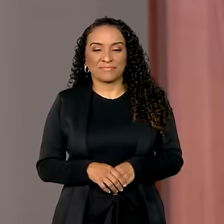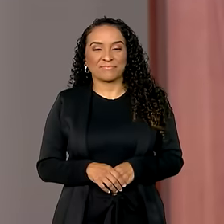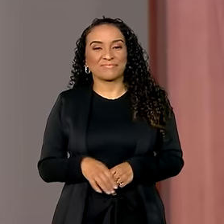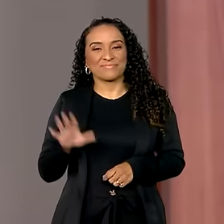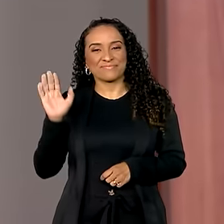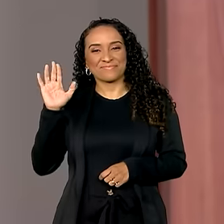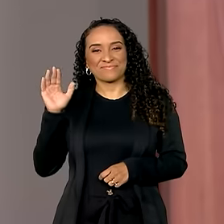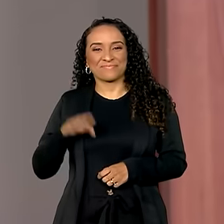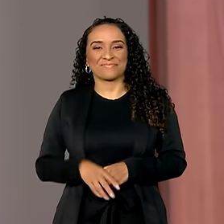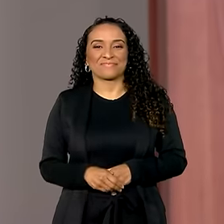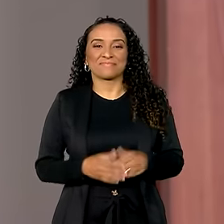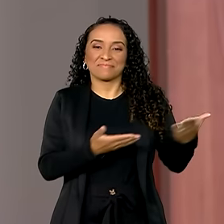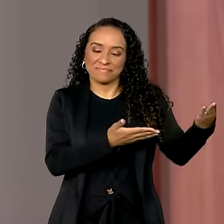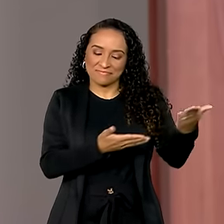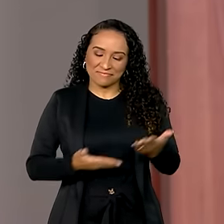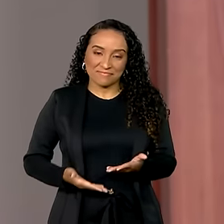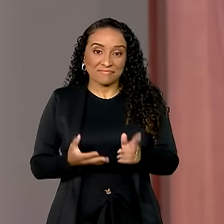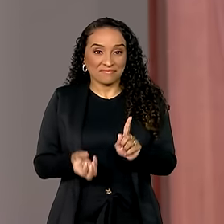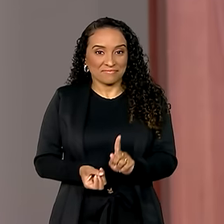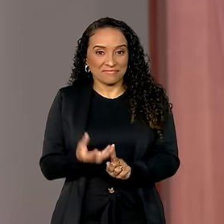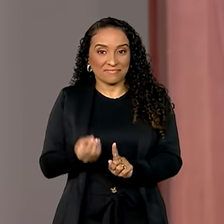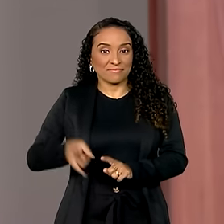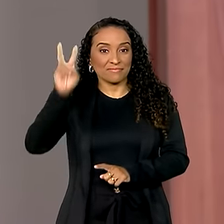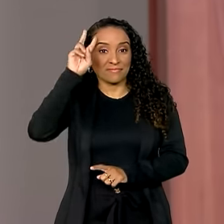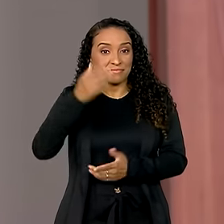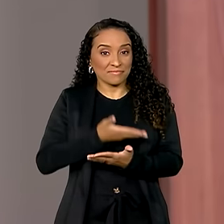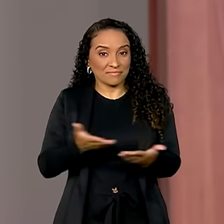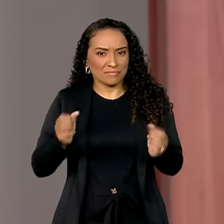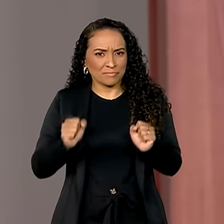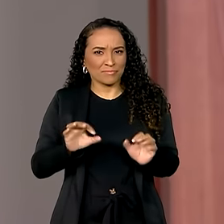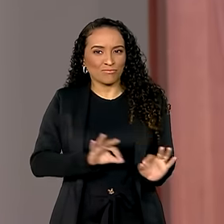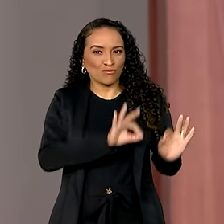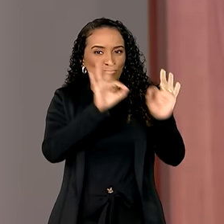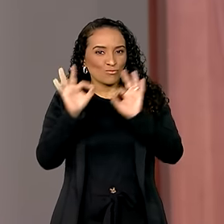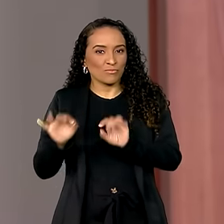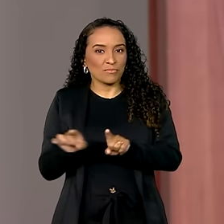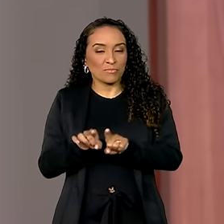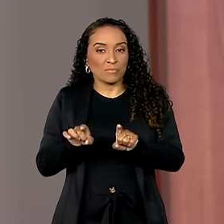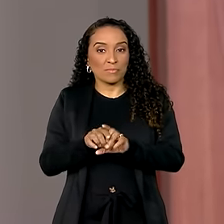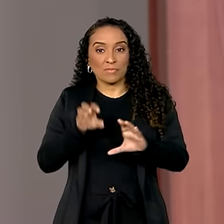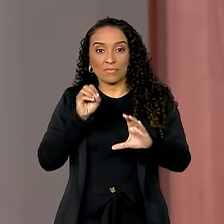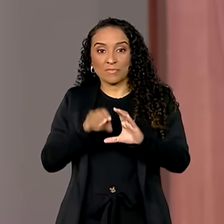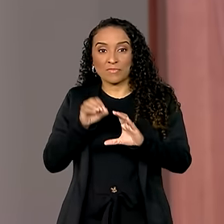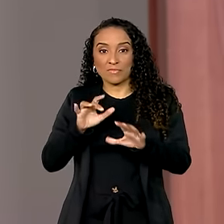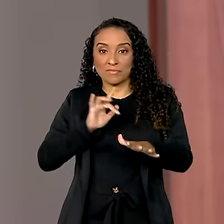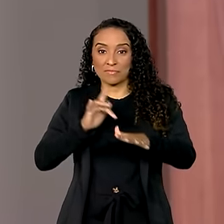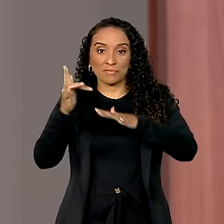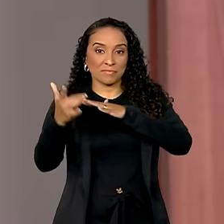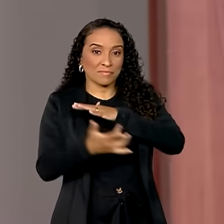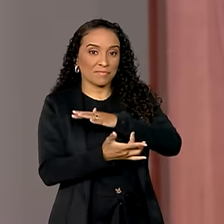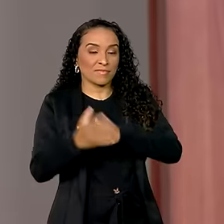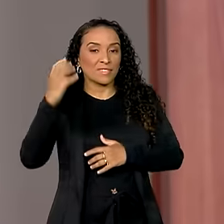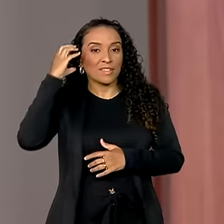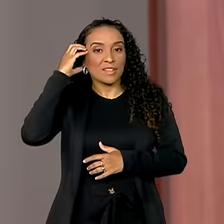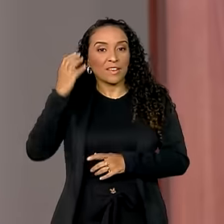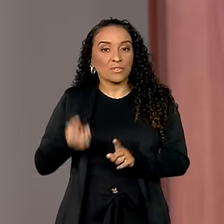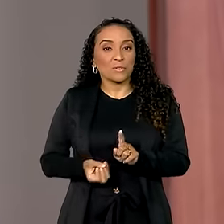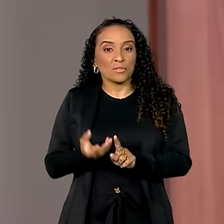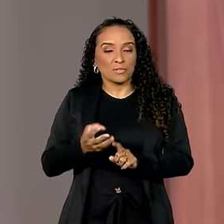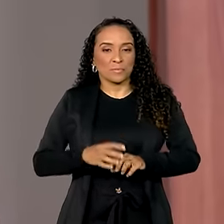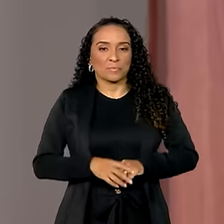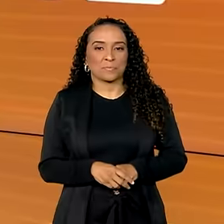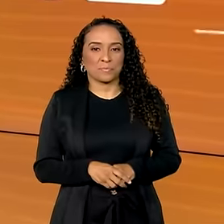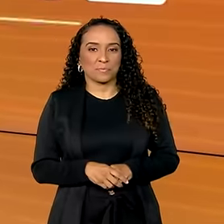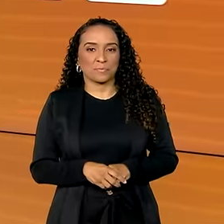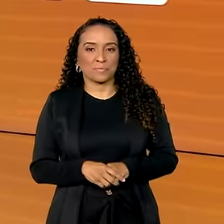Olá, seja bem-vindo ao Canal GOV. Lembrando que você pode nos acompanhar também ao vivo pelas nossas redes sociais e pela Rádio